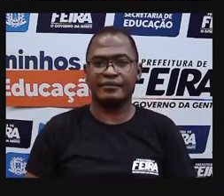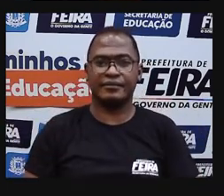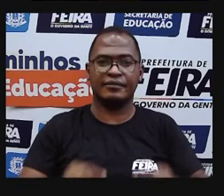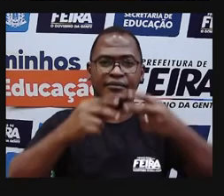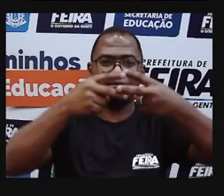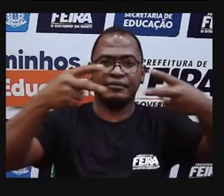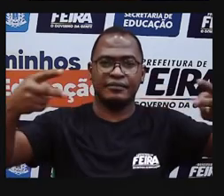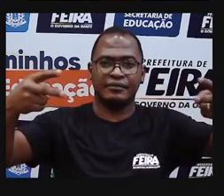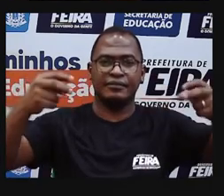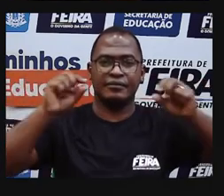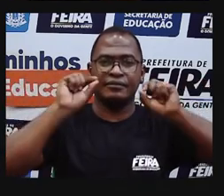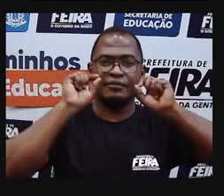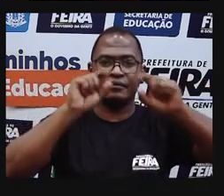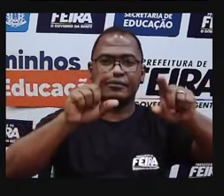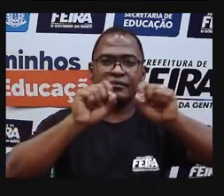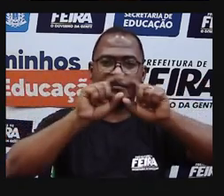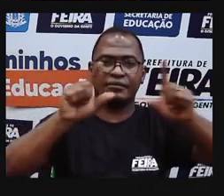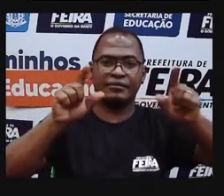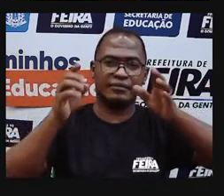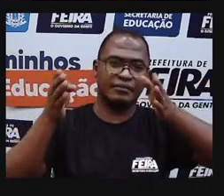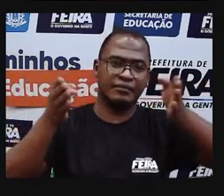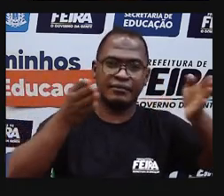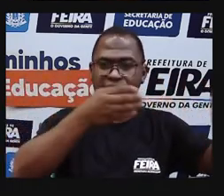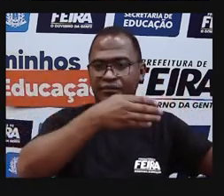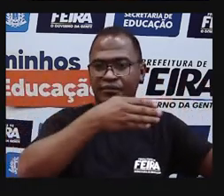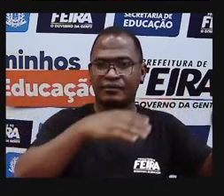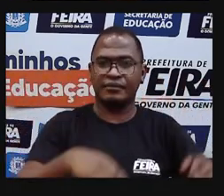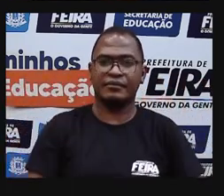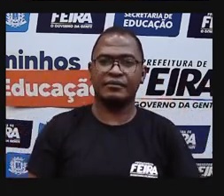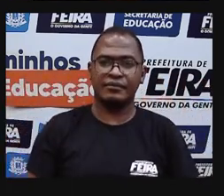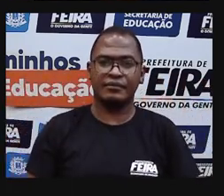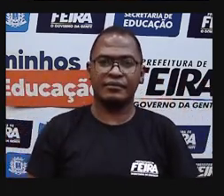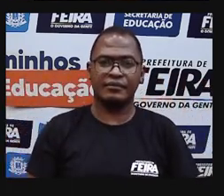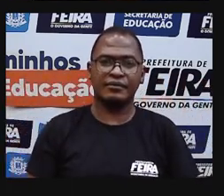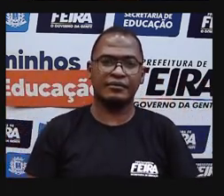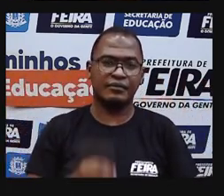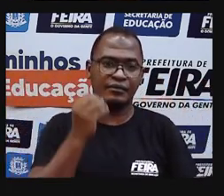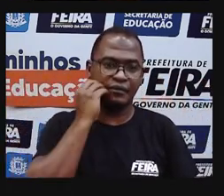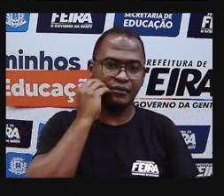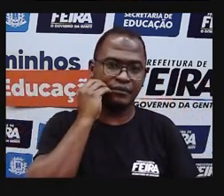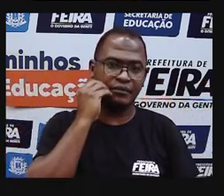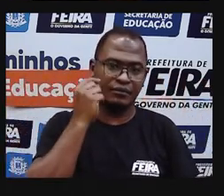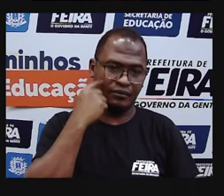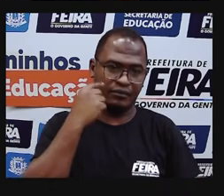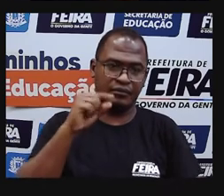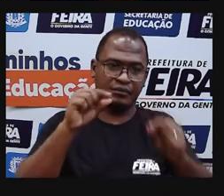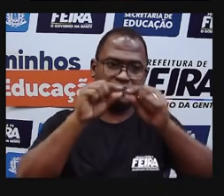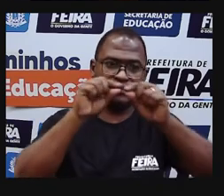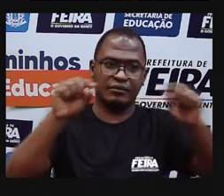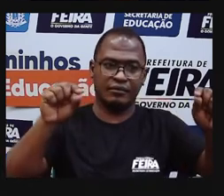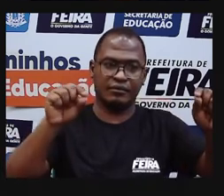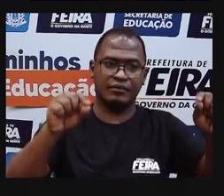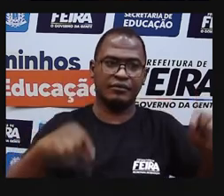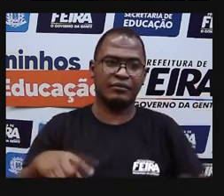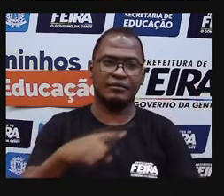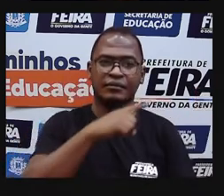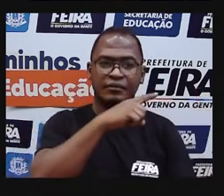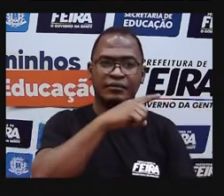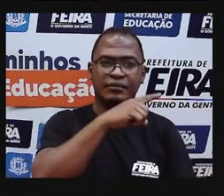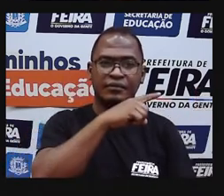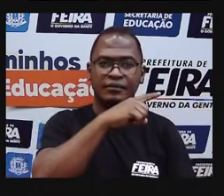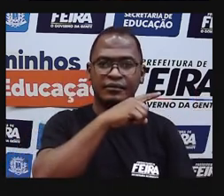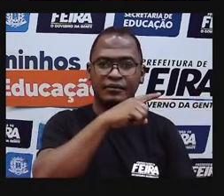HTTPS, dois pontos, barra, barra. E aí vocês vão